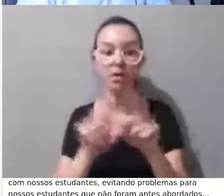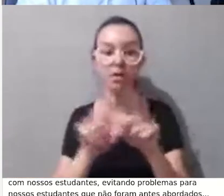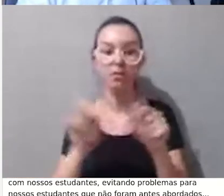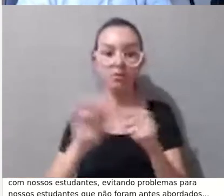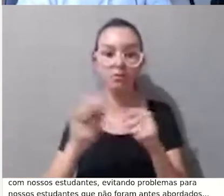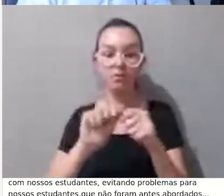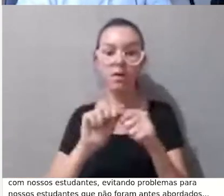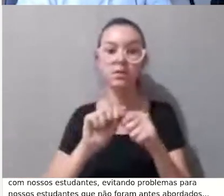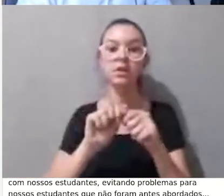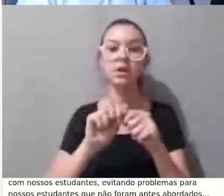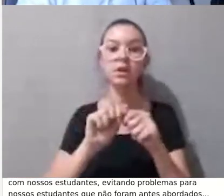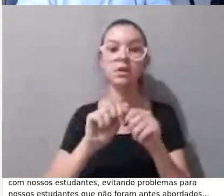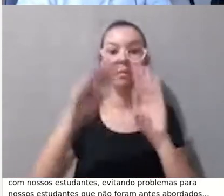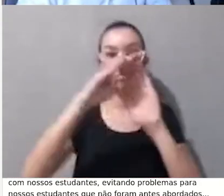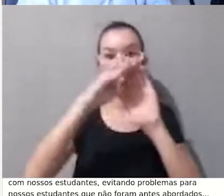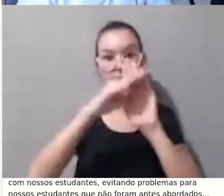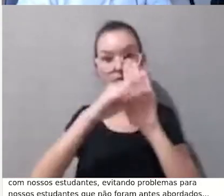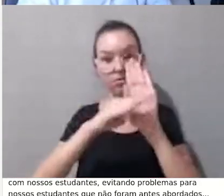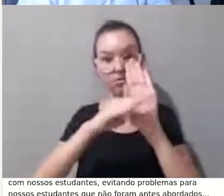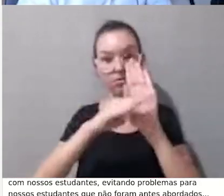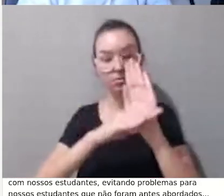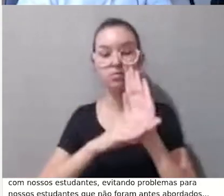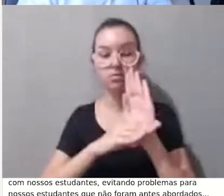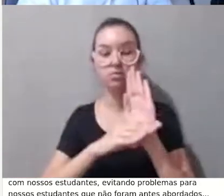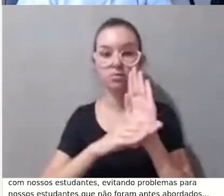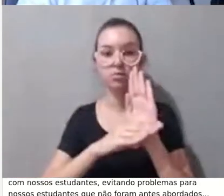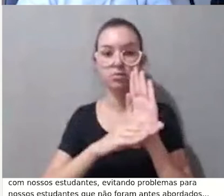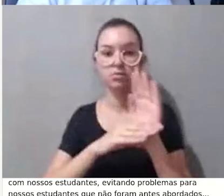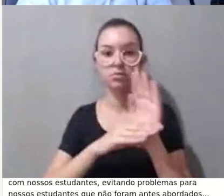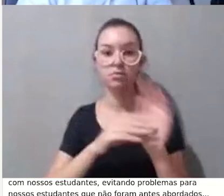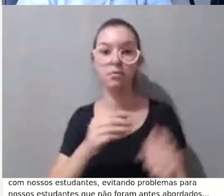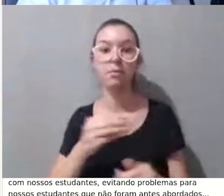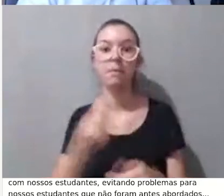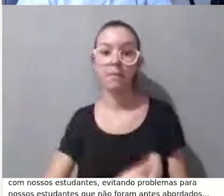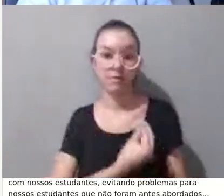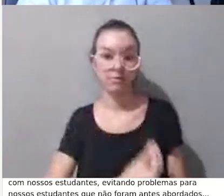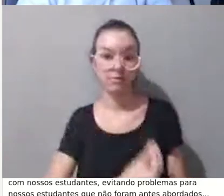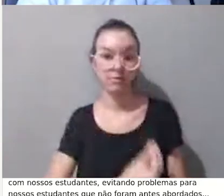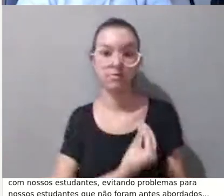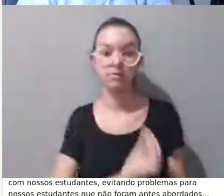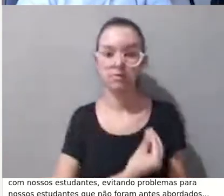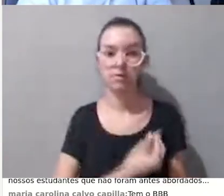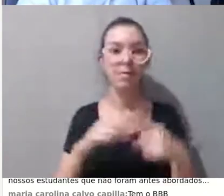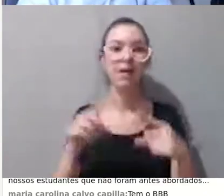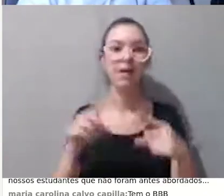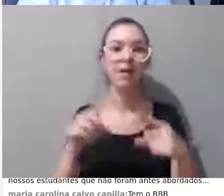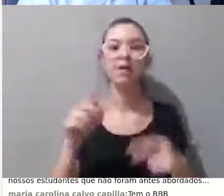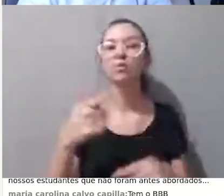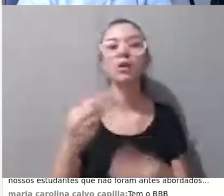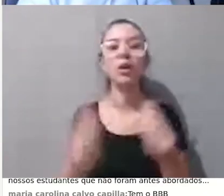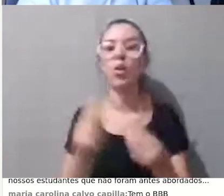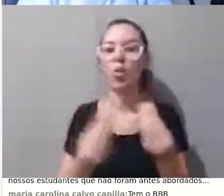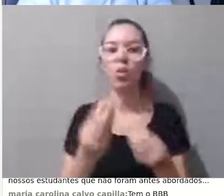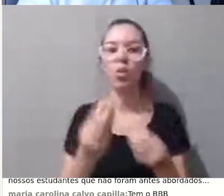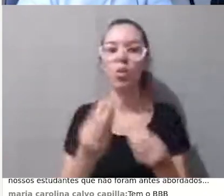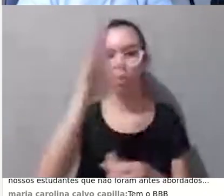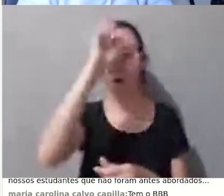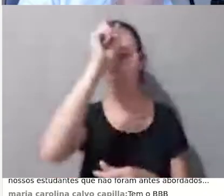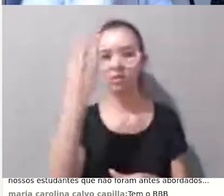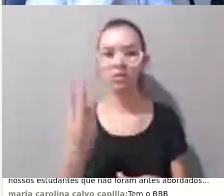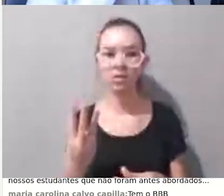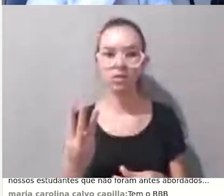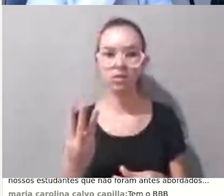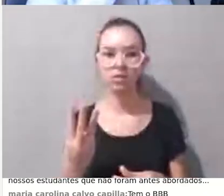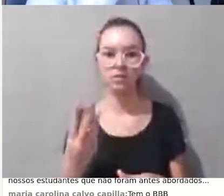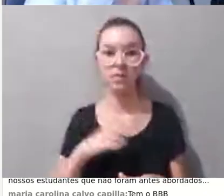nós tivemos uma outra discussão. E tem uma outra pergunta, que essa também tem interesse, da professora Edileuza. Se eu ponho